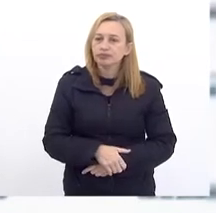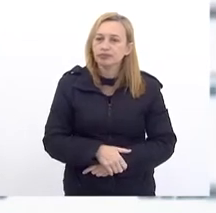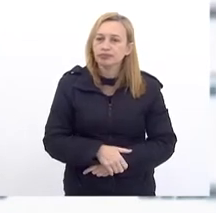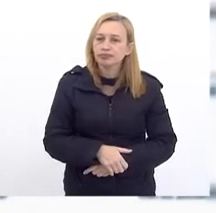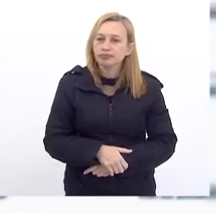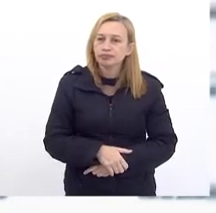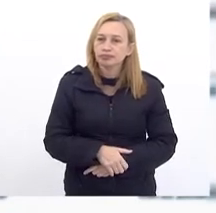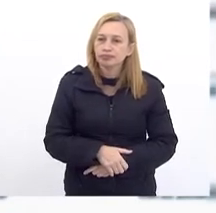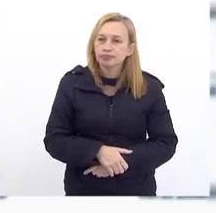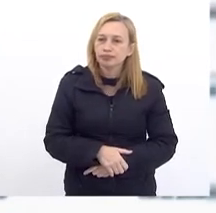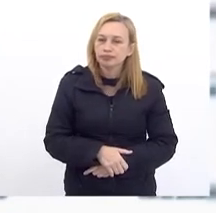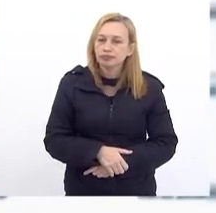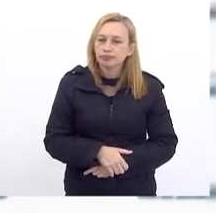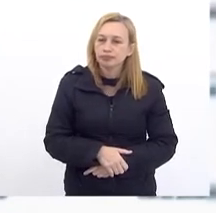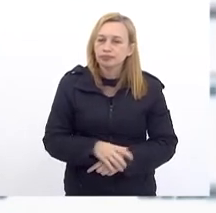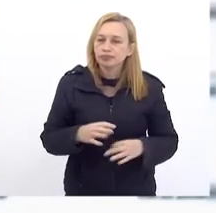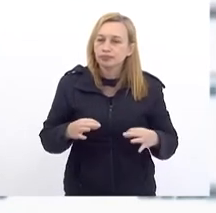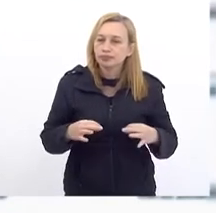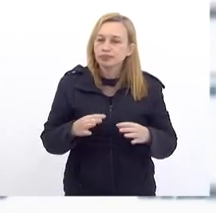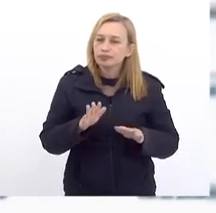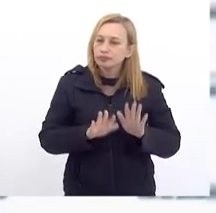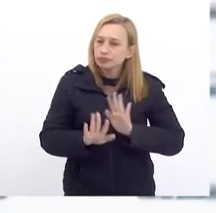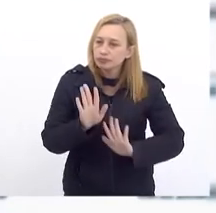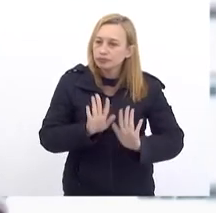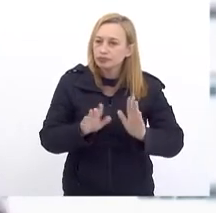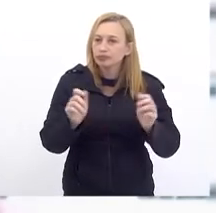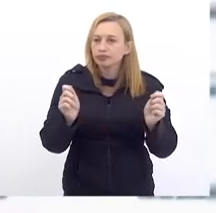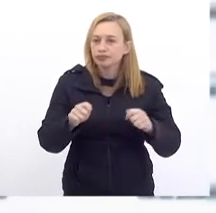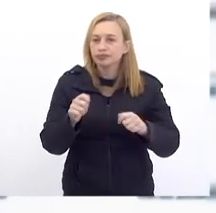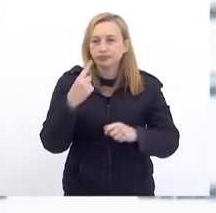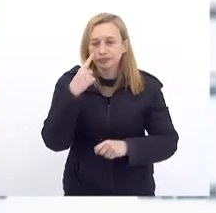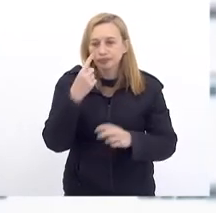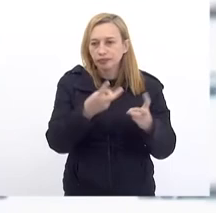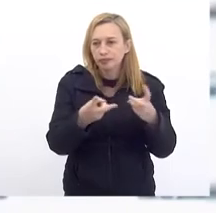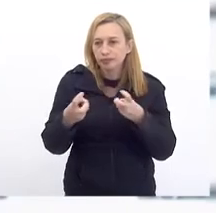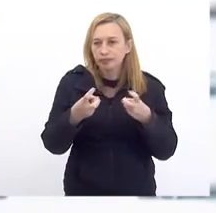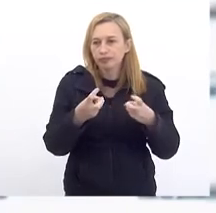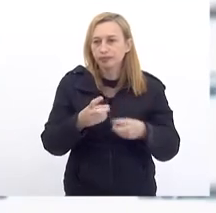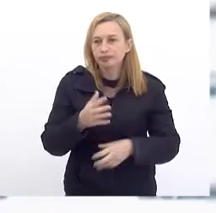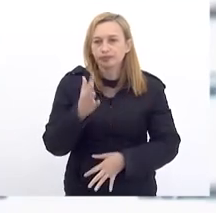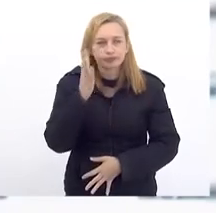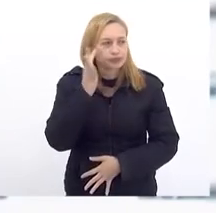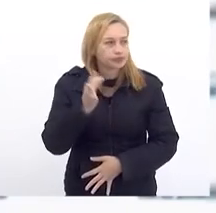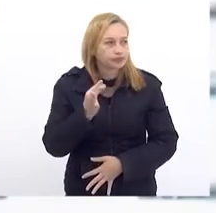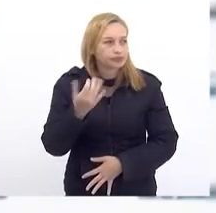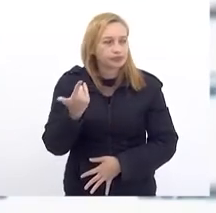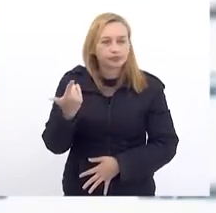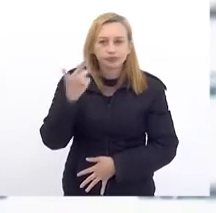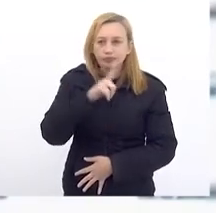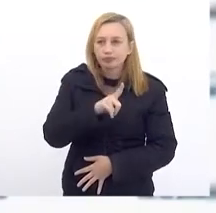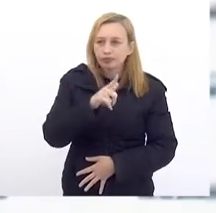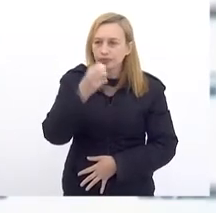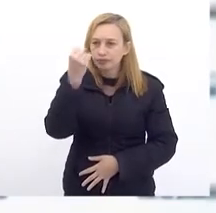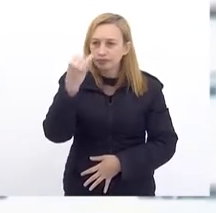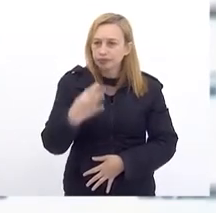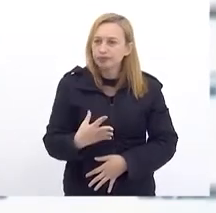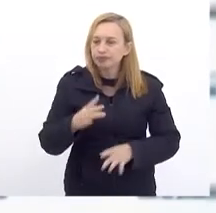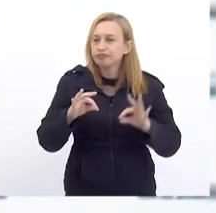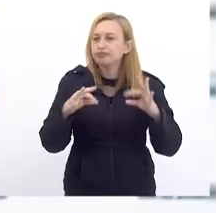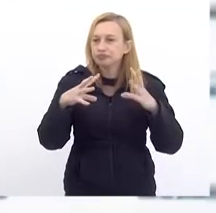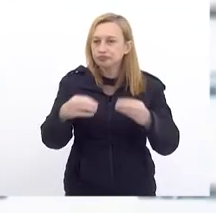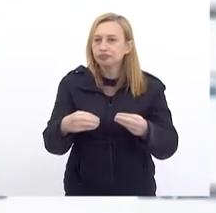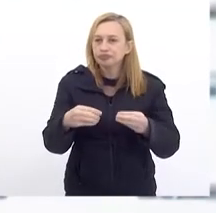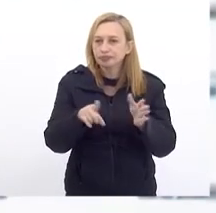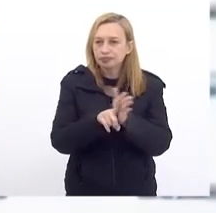Deveria Ser visto Com toda A cautela Possível Era Isso Não sei Se eu Consegui Esclarecer Todas As